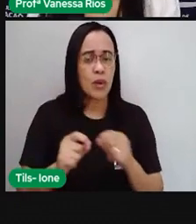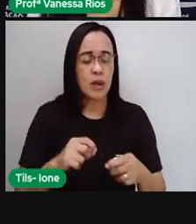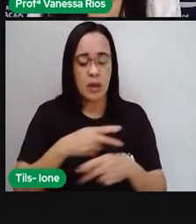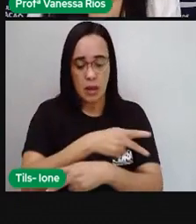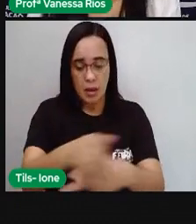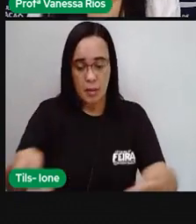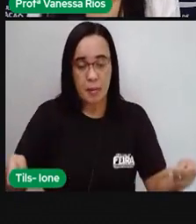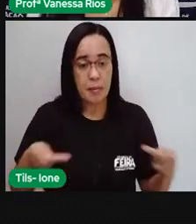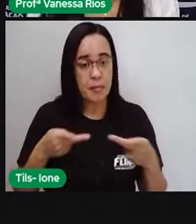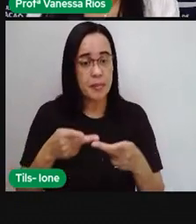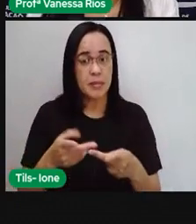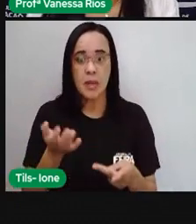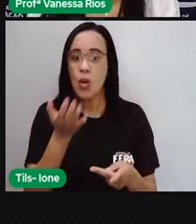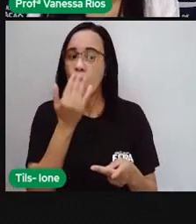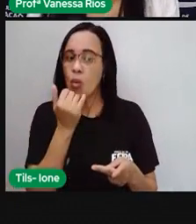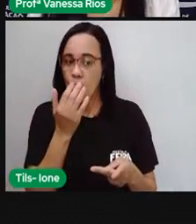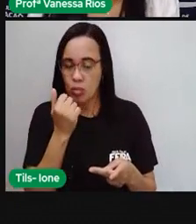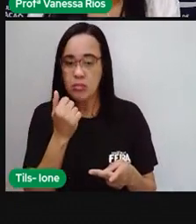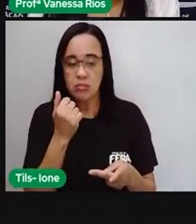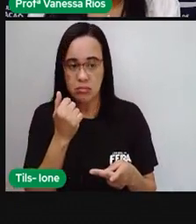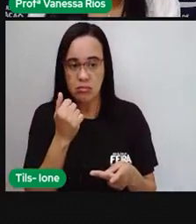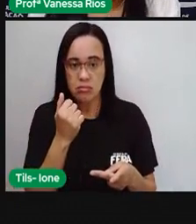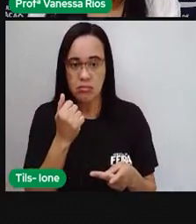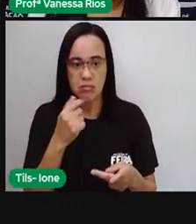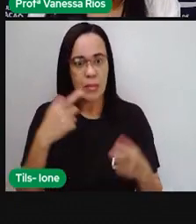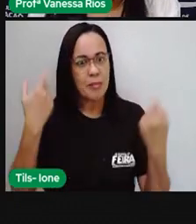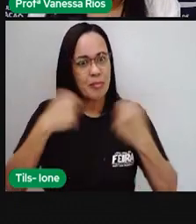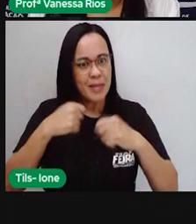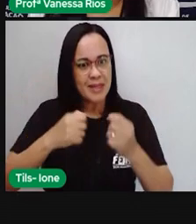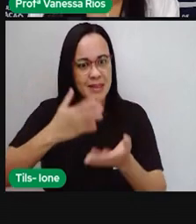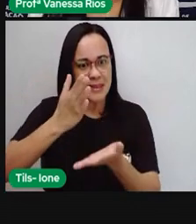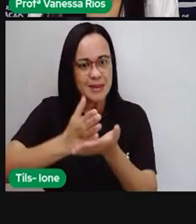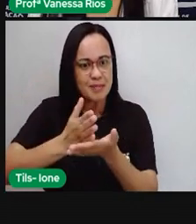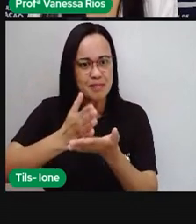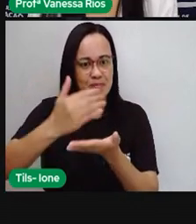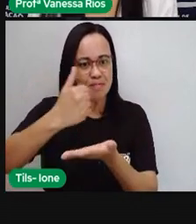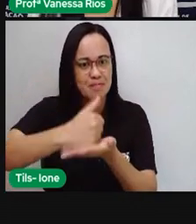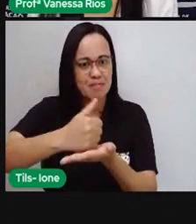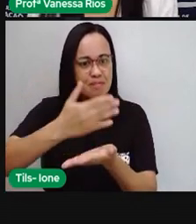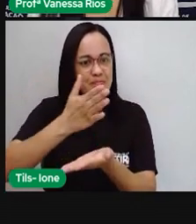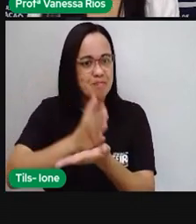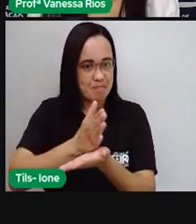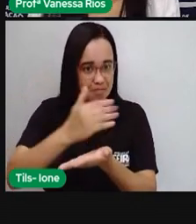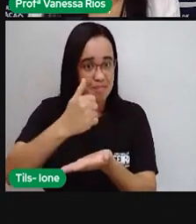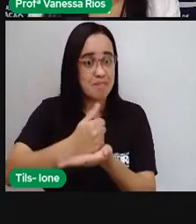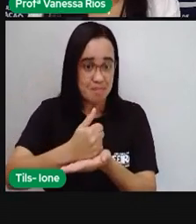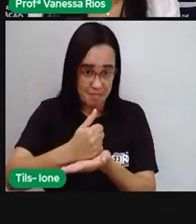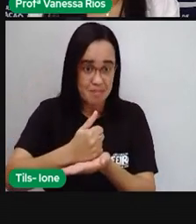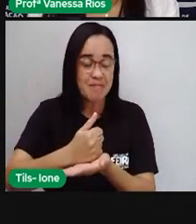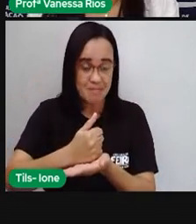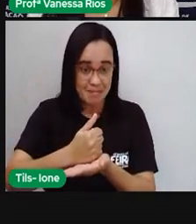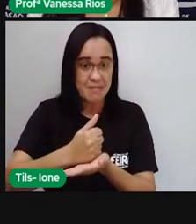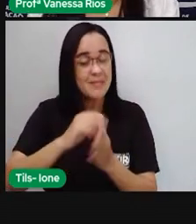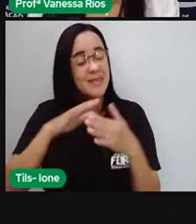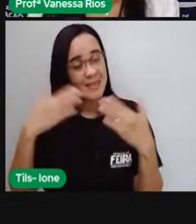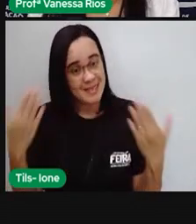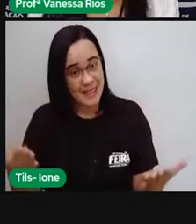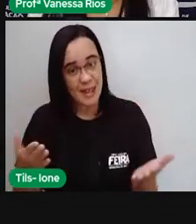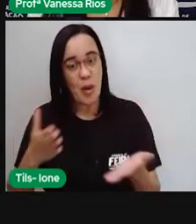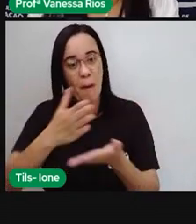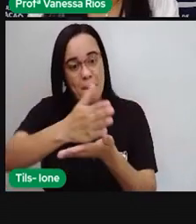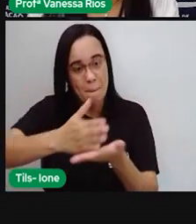né? Para a gente comer, ela é fatiada? Isso, né? São feitas aí na pizza